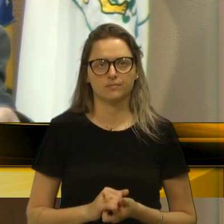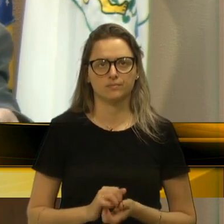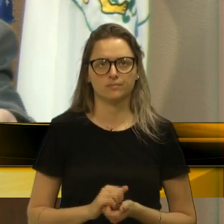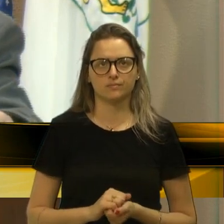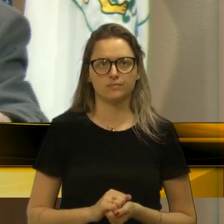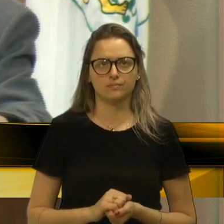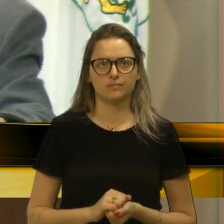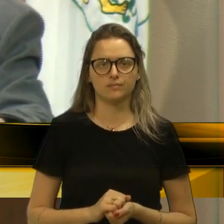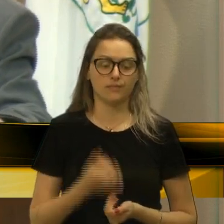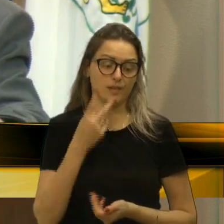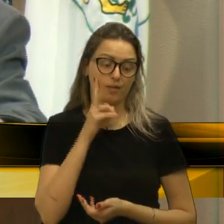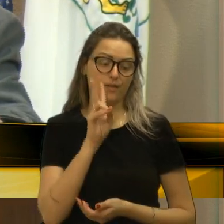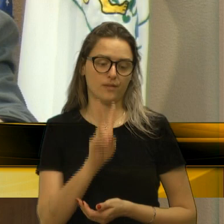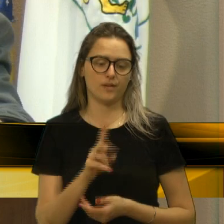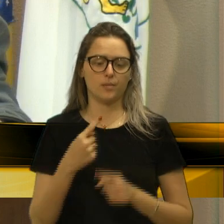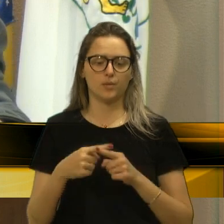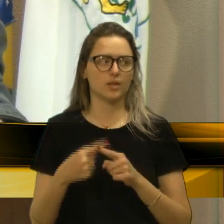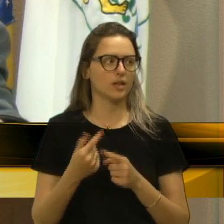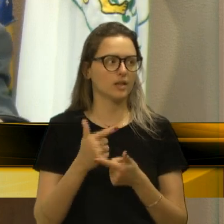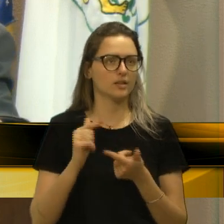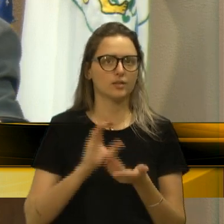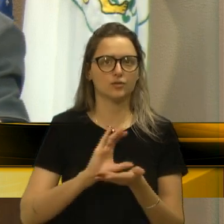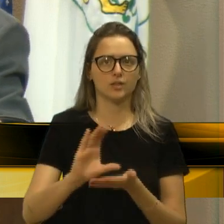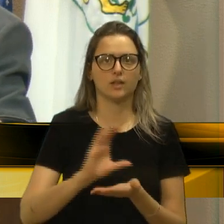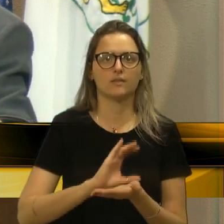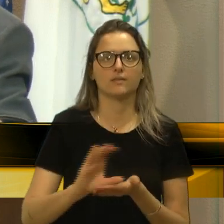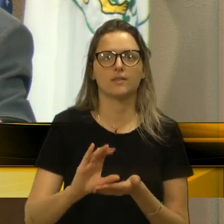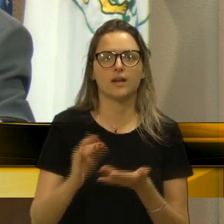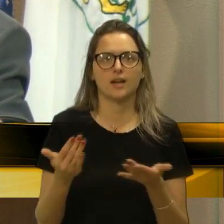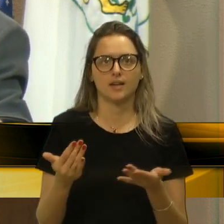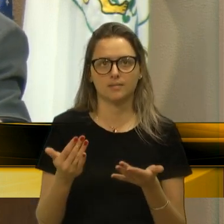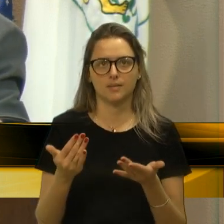Aí você vai ver por quê? Porque não tem verba de publicidade.